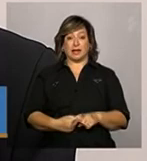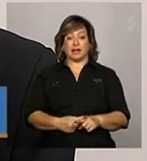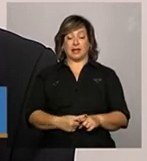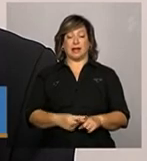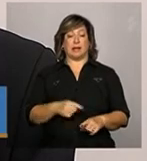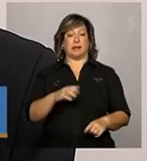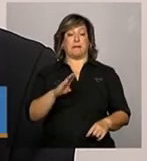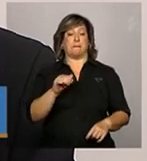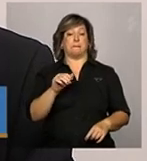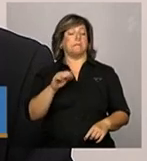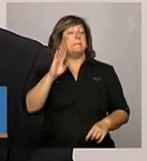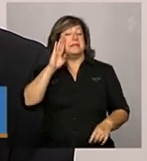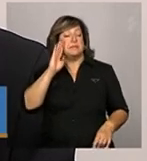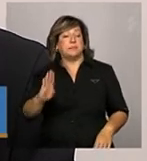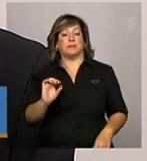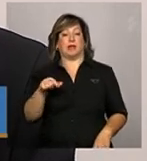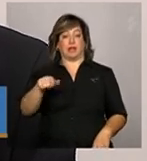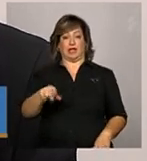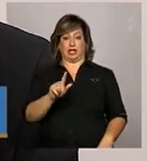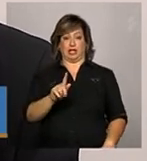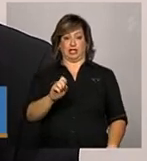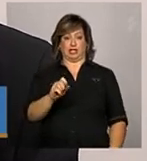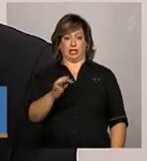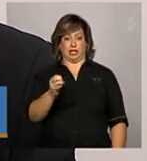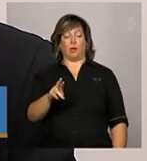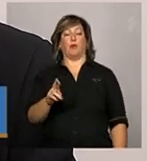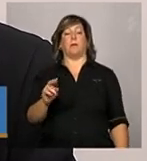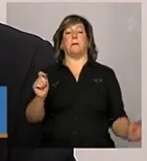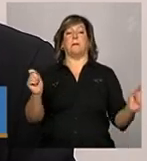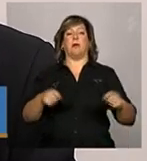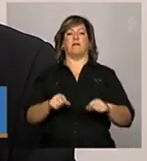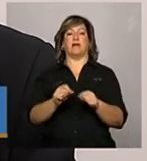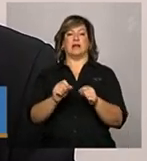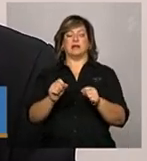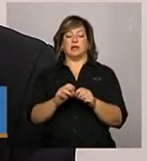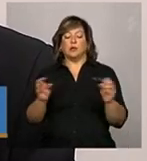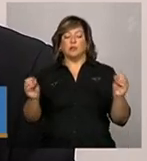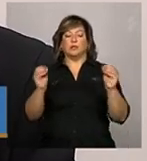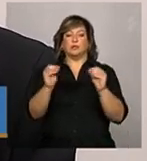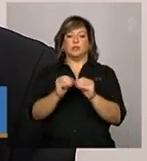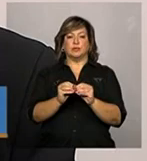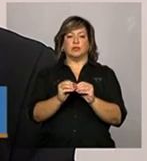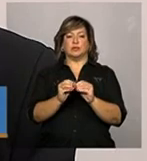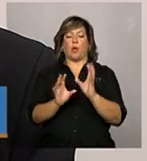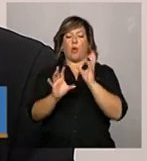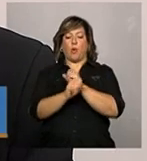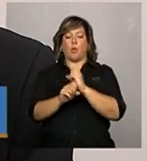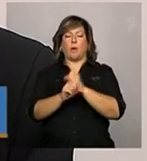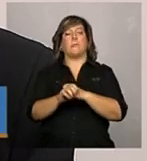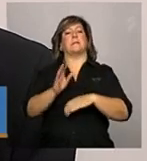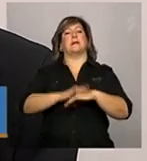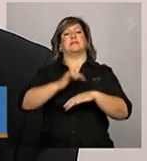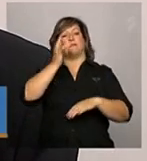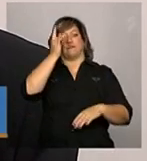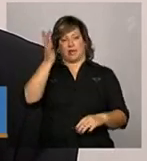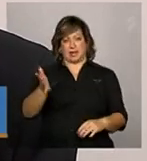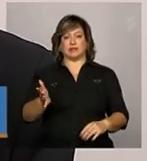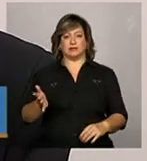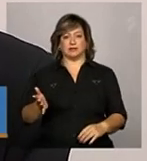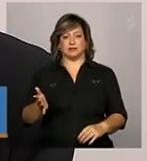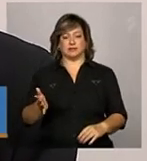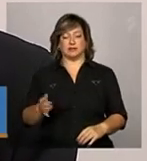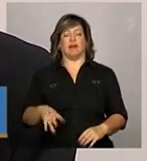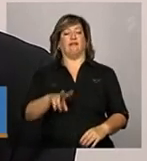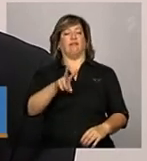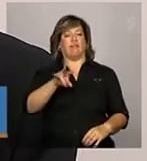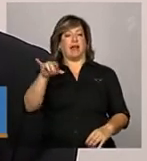gestor vai poder fazer um acompanhamento contábil mais facilitado. Vão ter